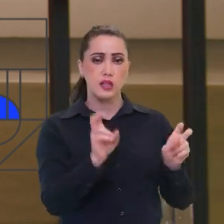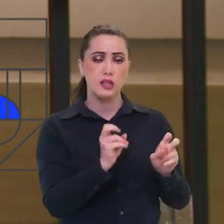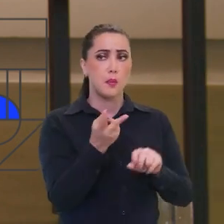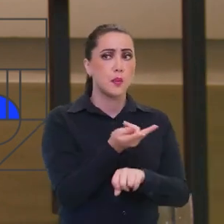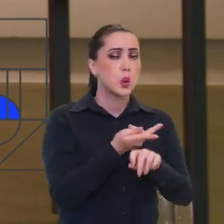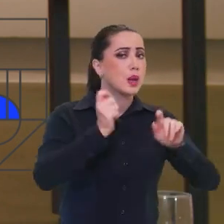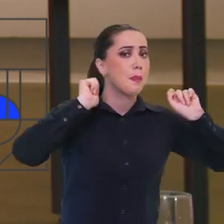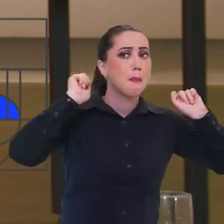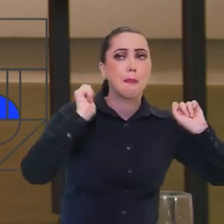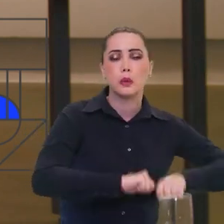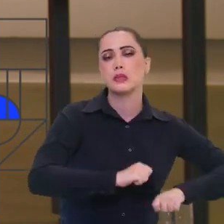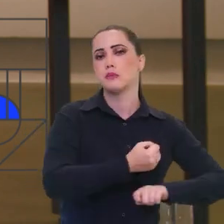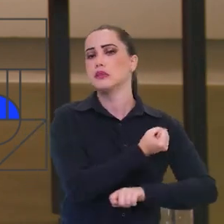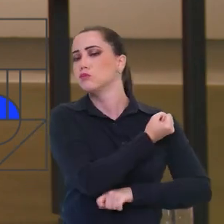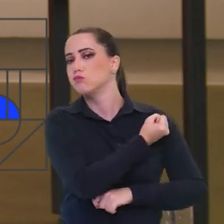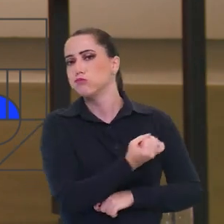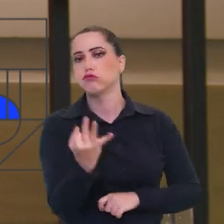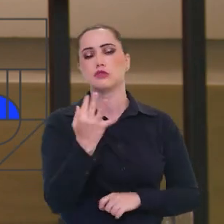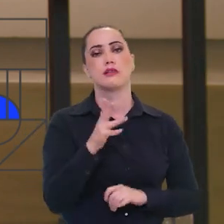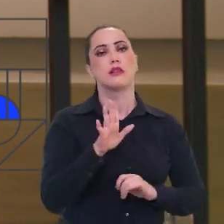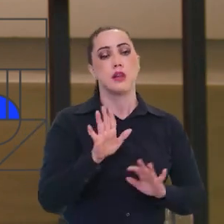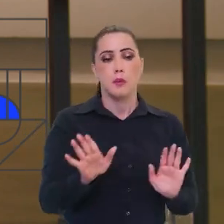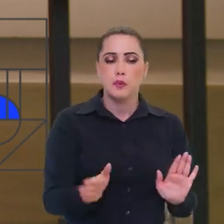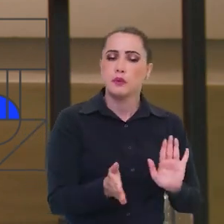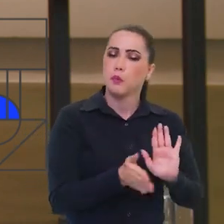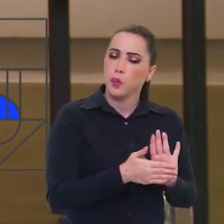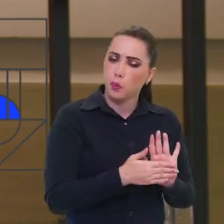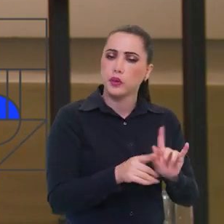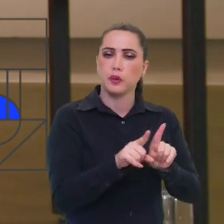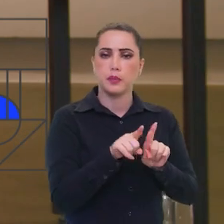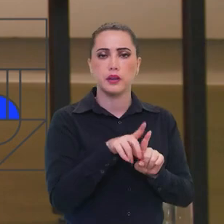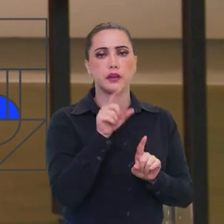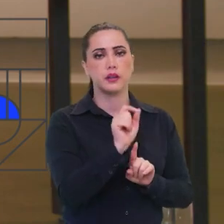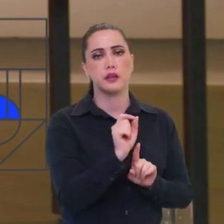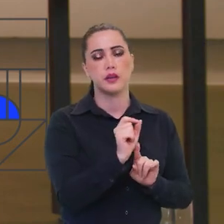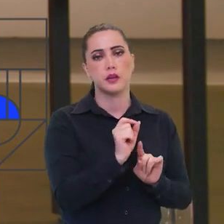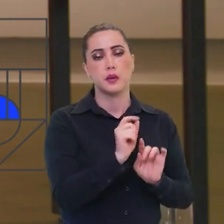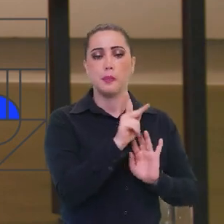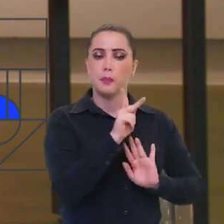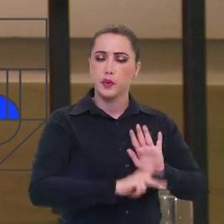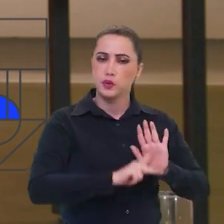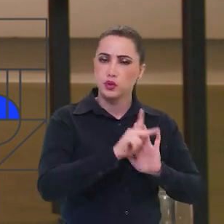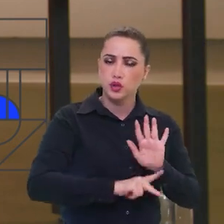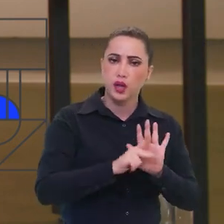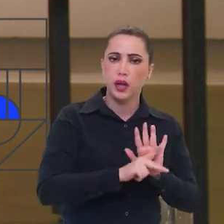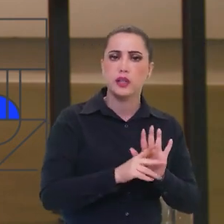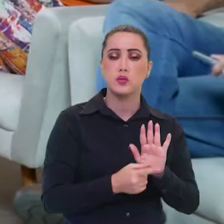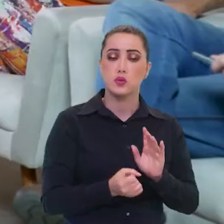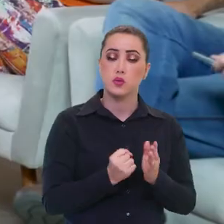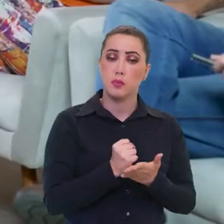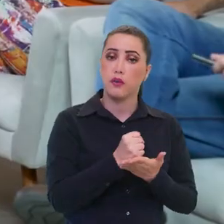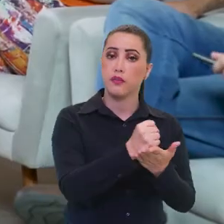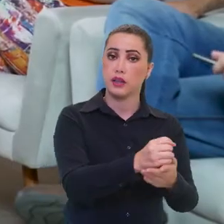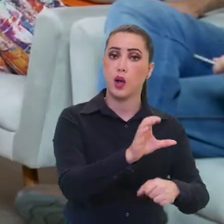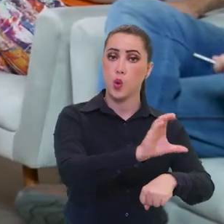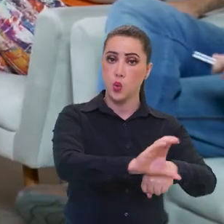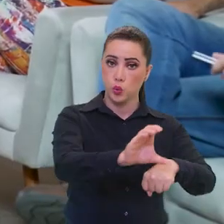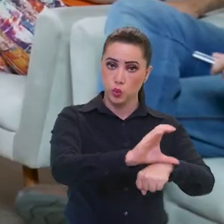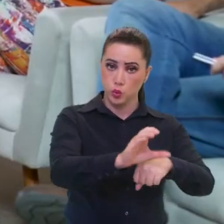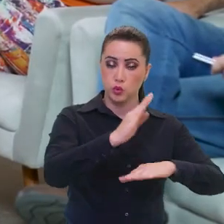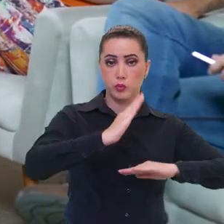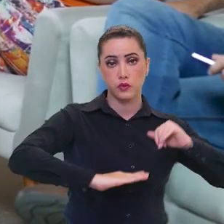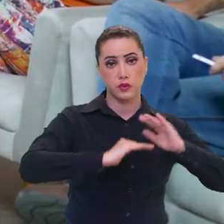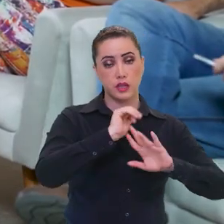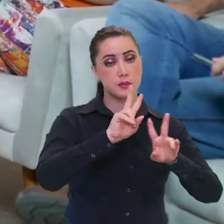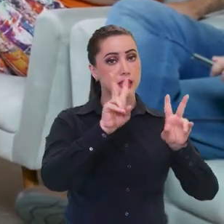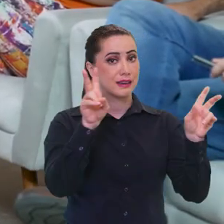buscar tudo o que for possível, propor também projetos que venham trazer cursos profissionalizantes para as